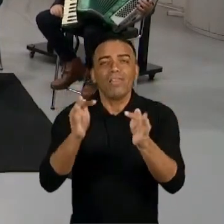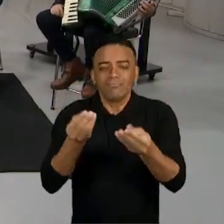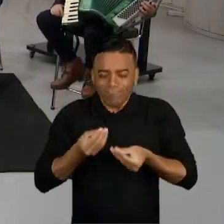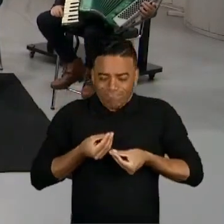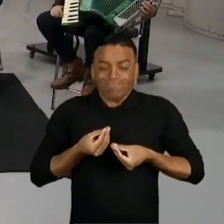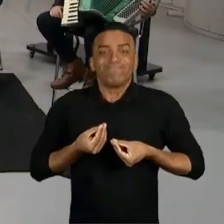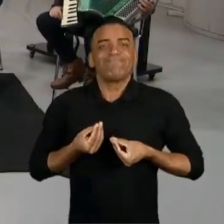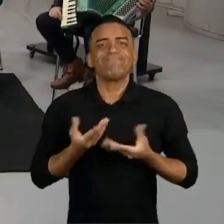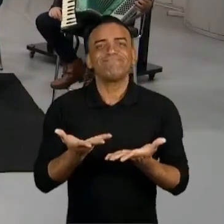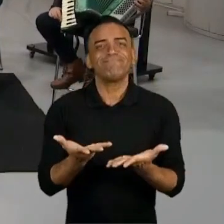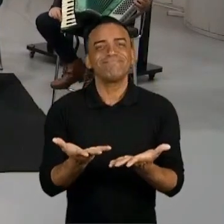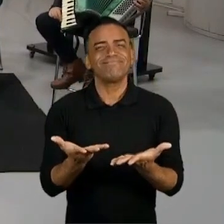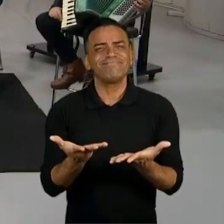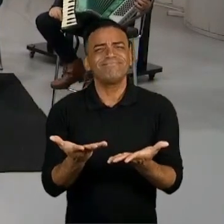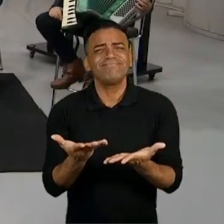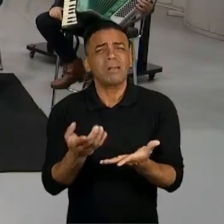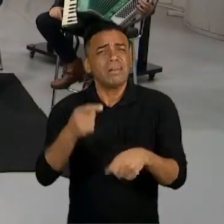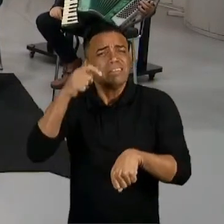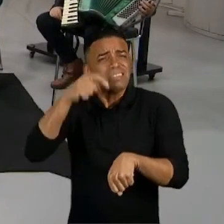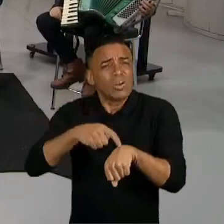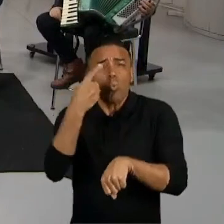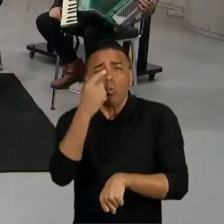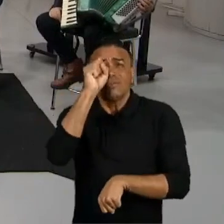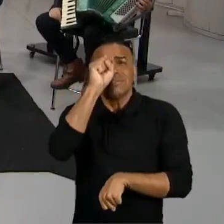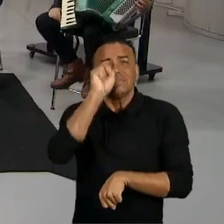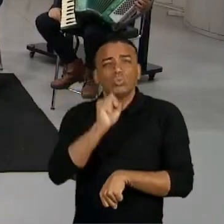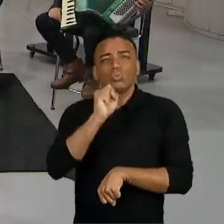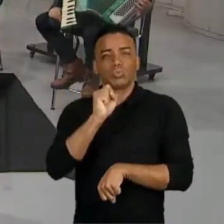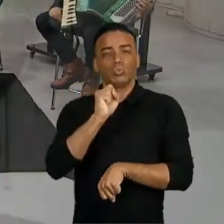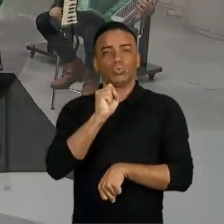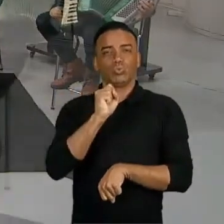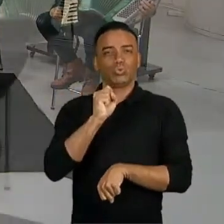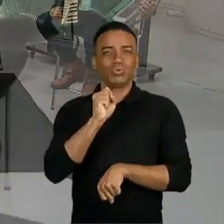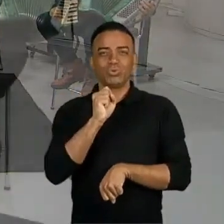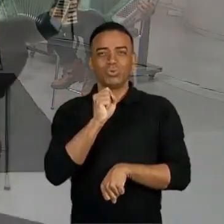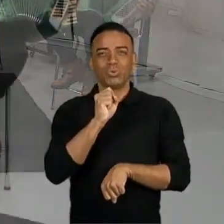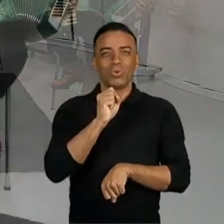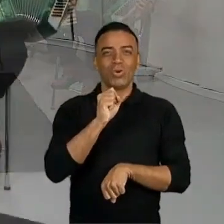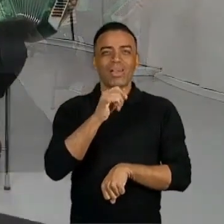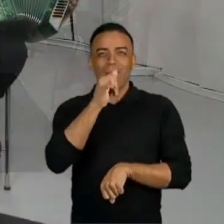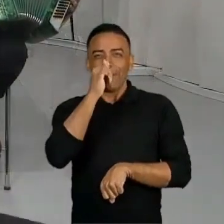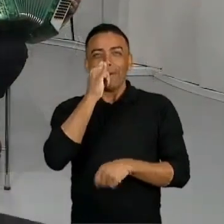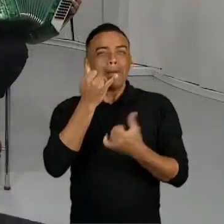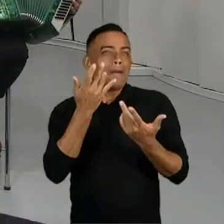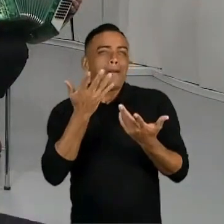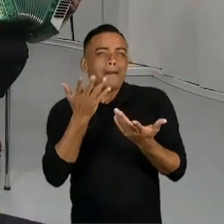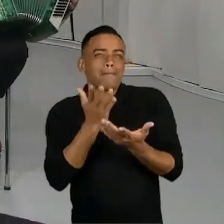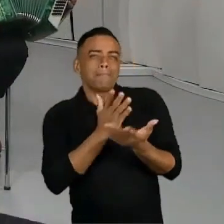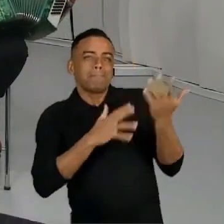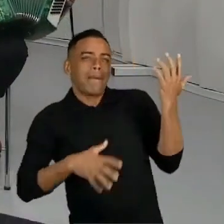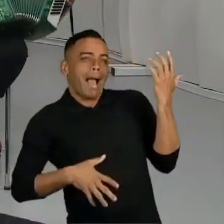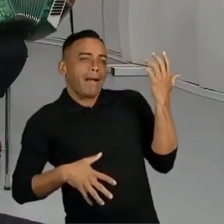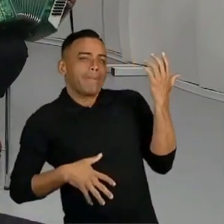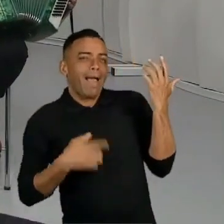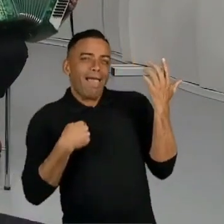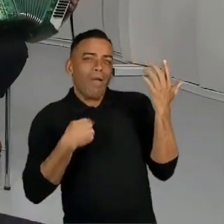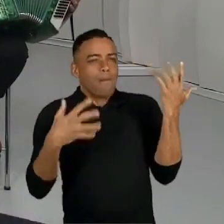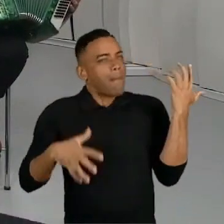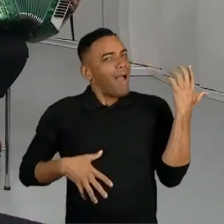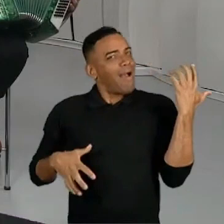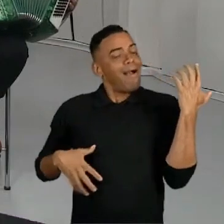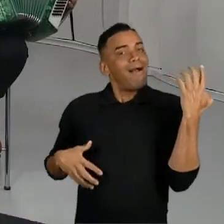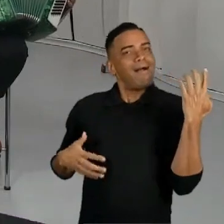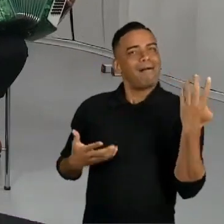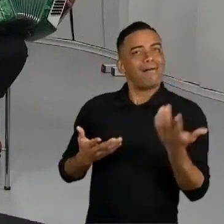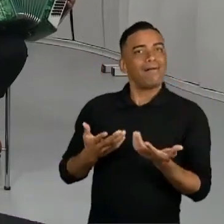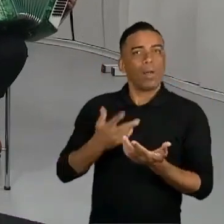um segundo. Sou um vagabundo, um